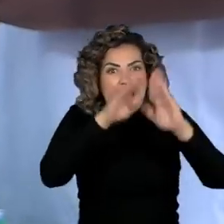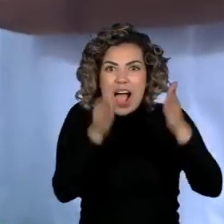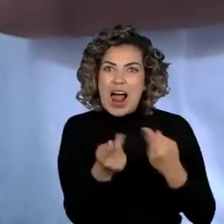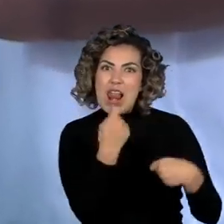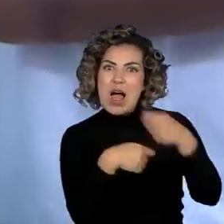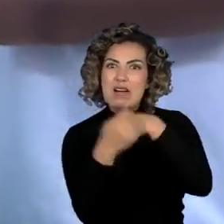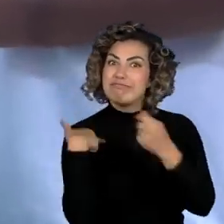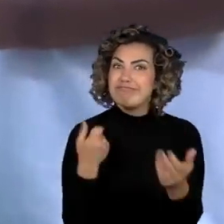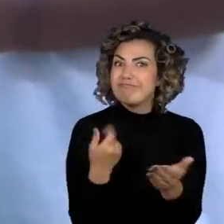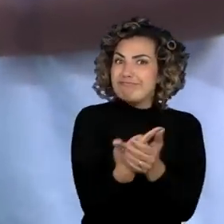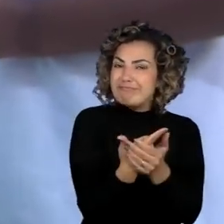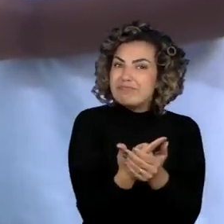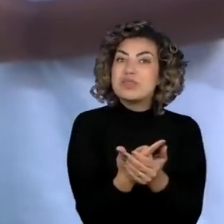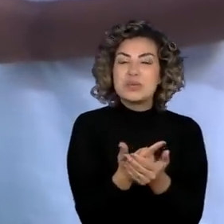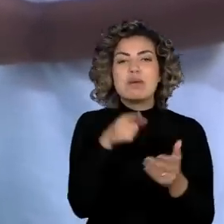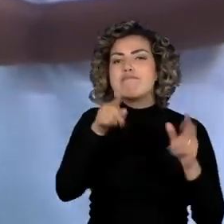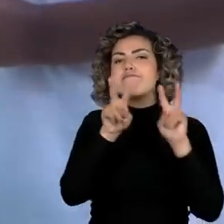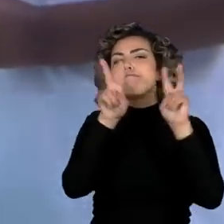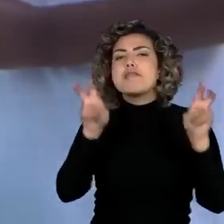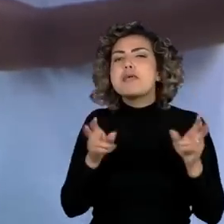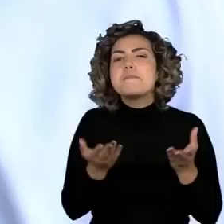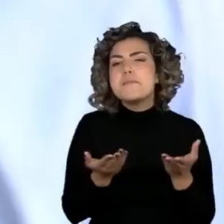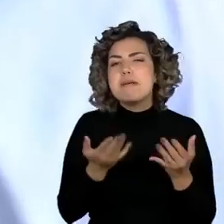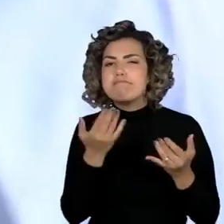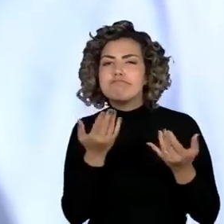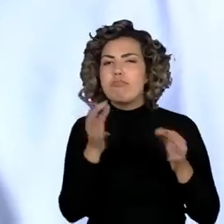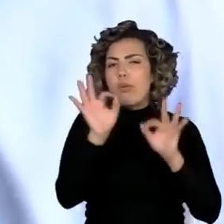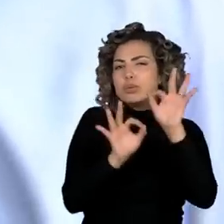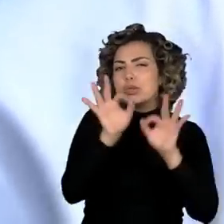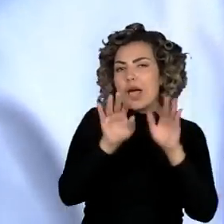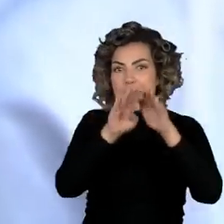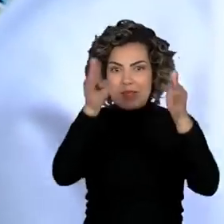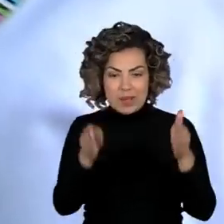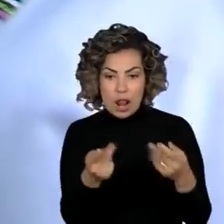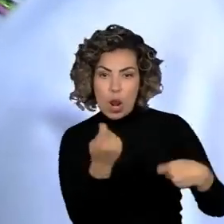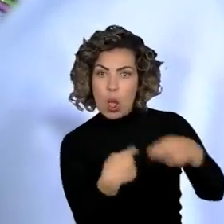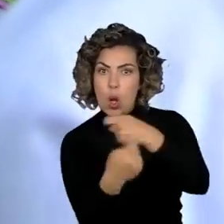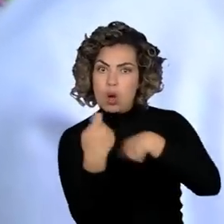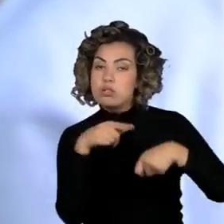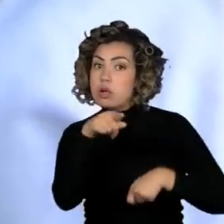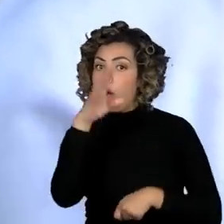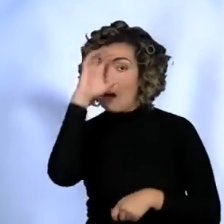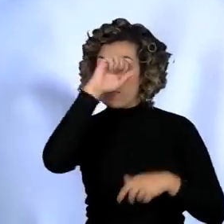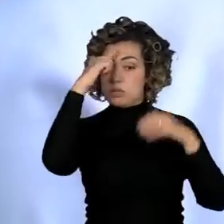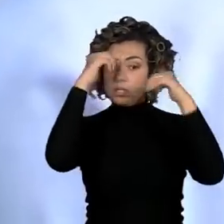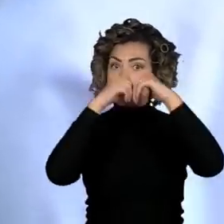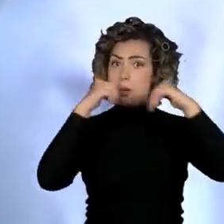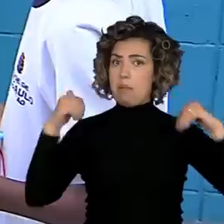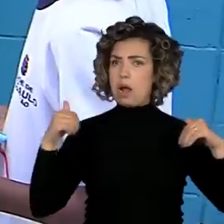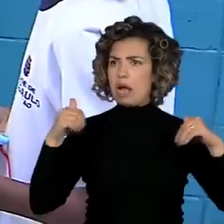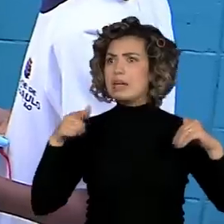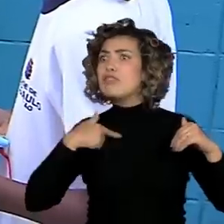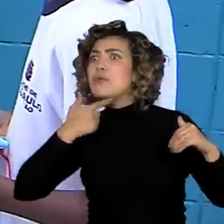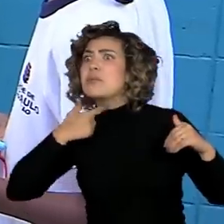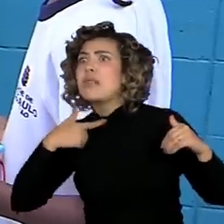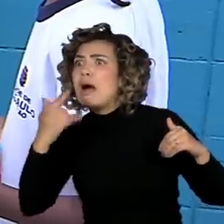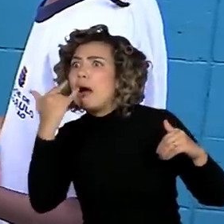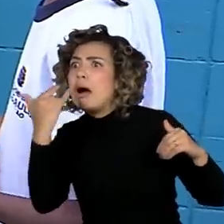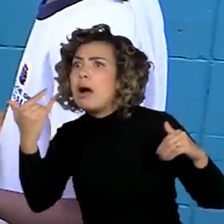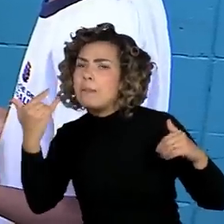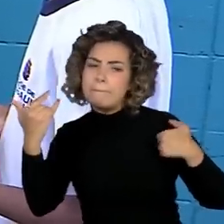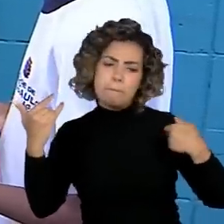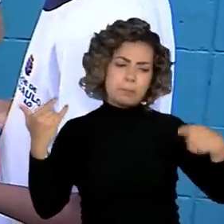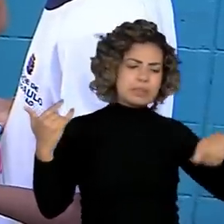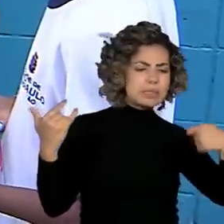No projeto Lojinha, eles aprendem a diferença entre a necessidade e o desejo, entendem a